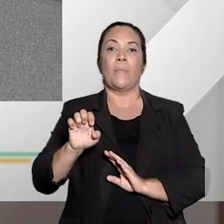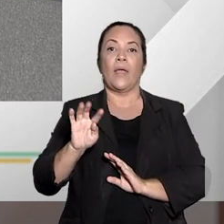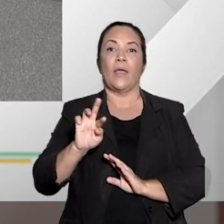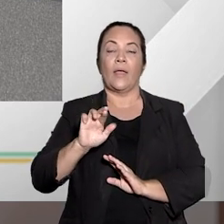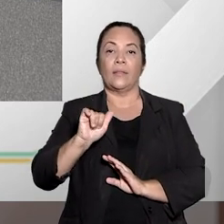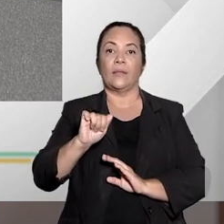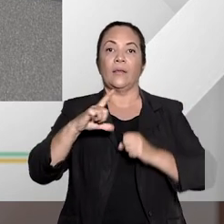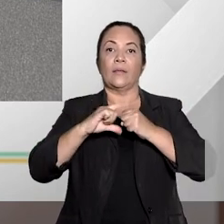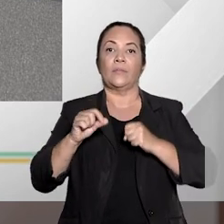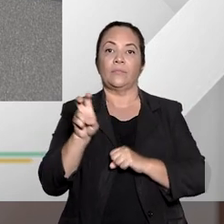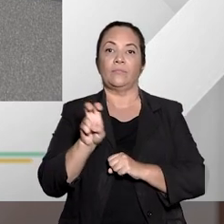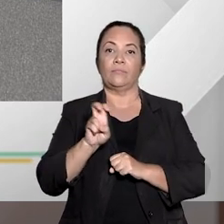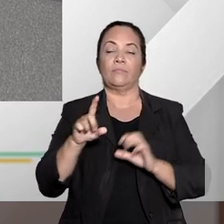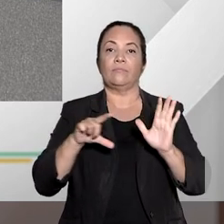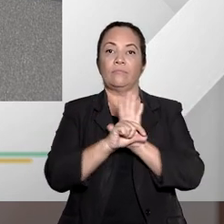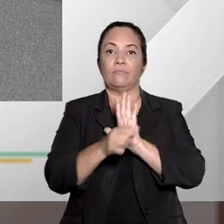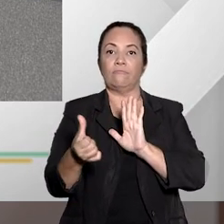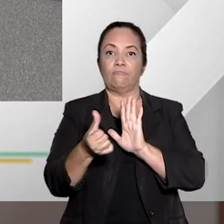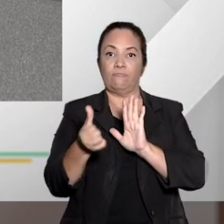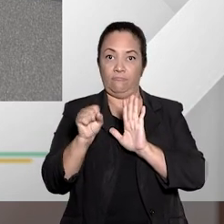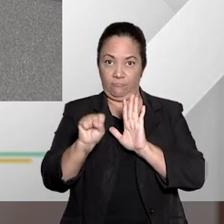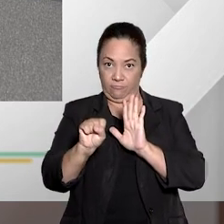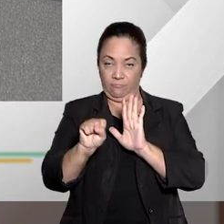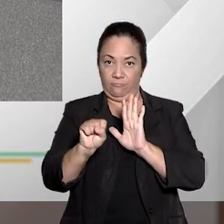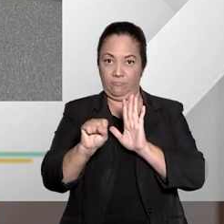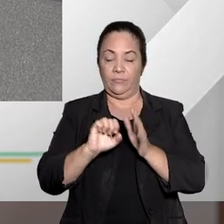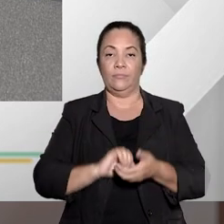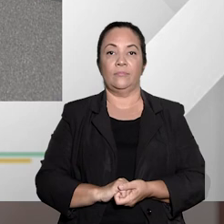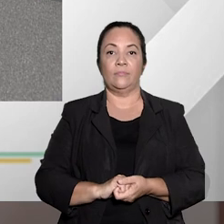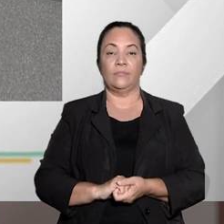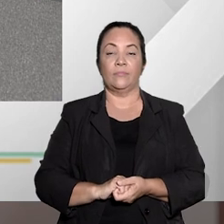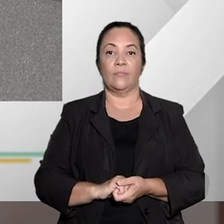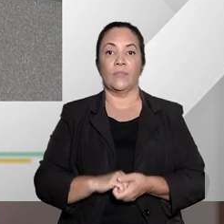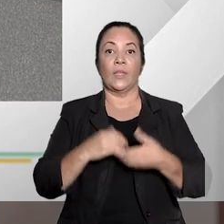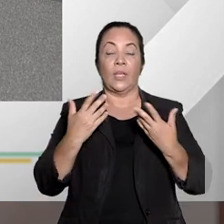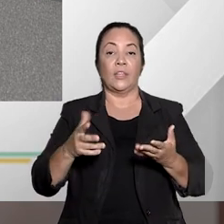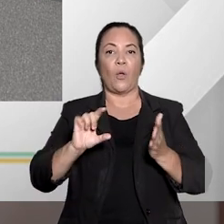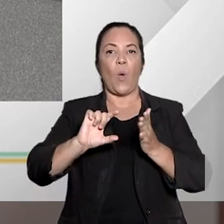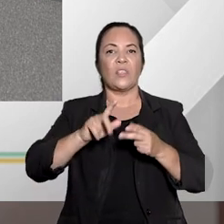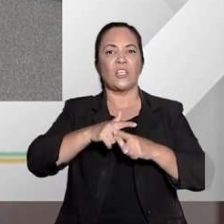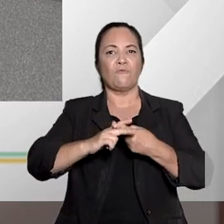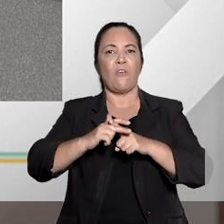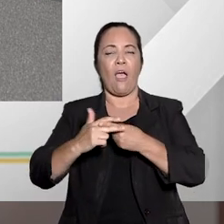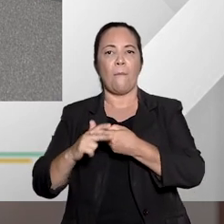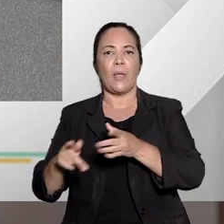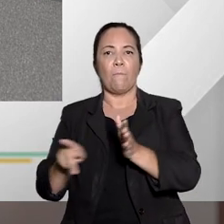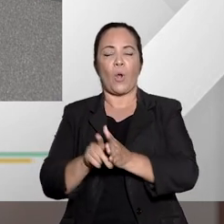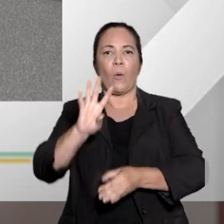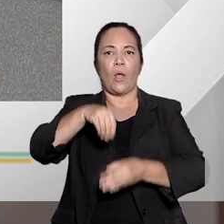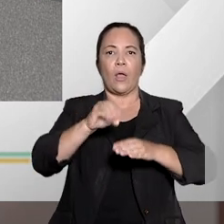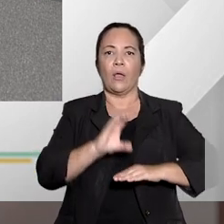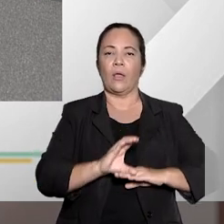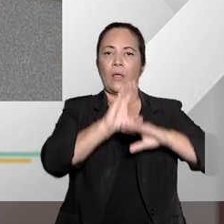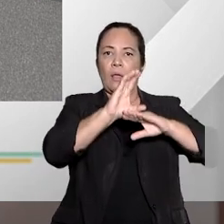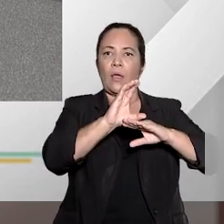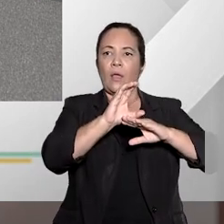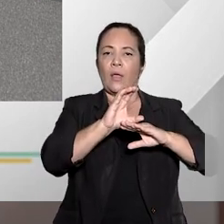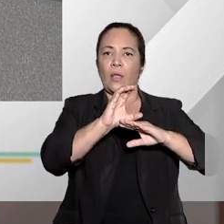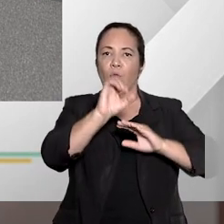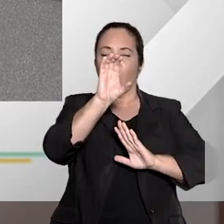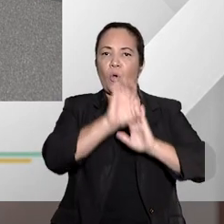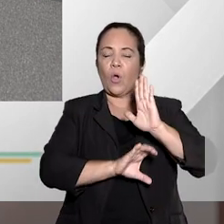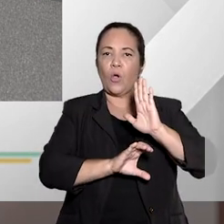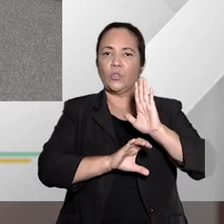assim disposta no artigo 5º, inciso 68. Esse remédio constitucional ostenta previsão no Código de